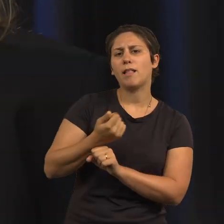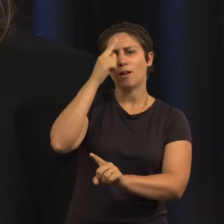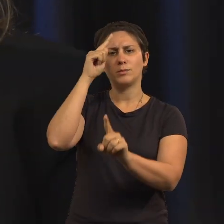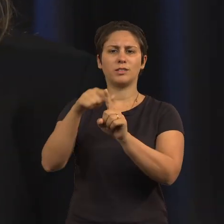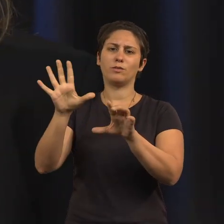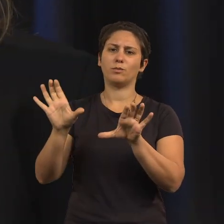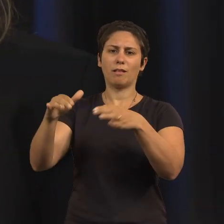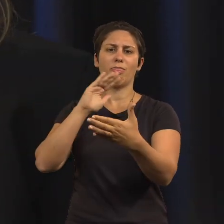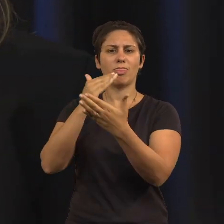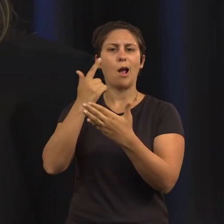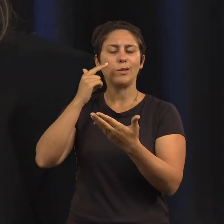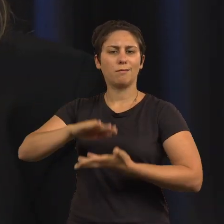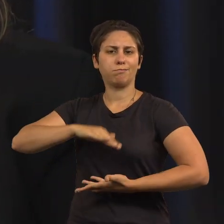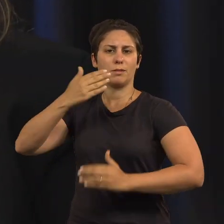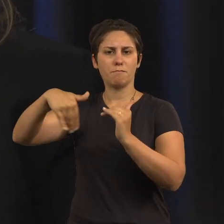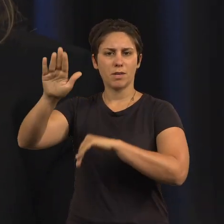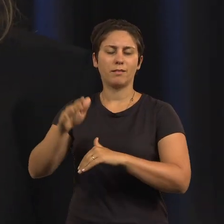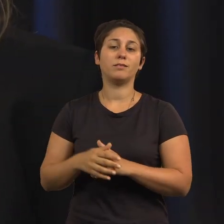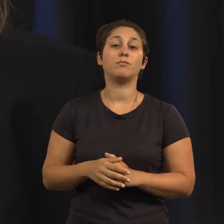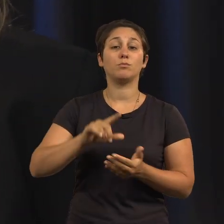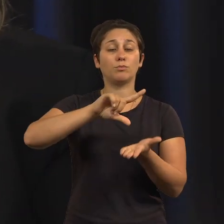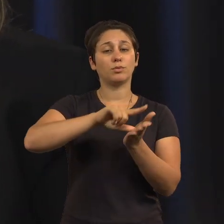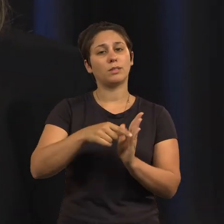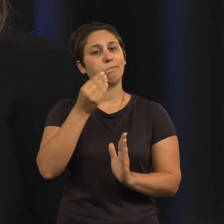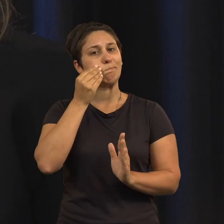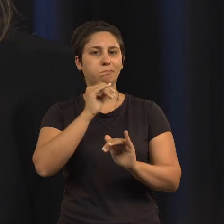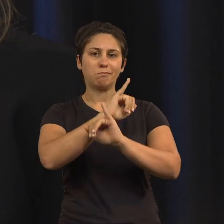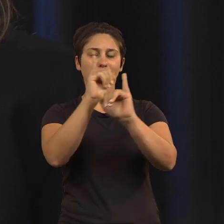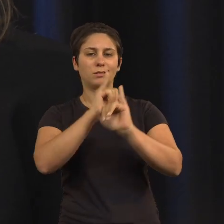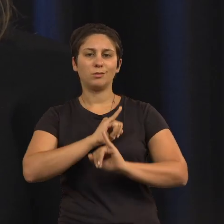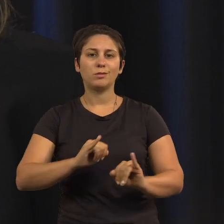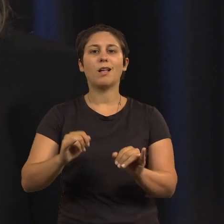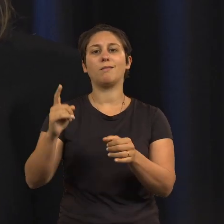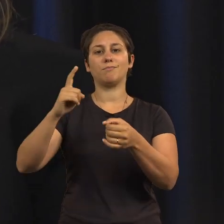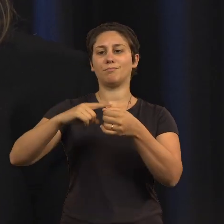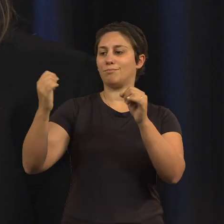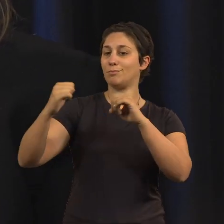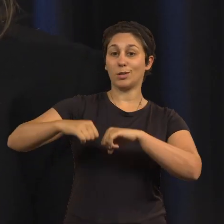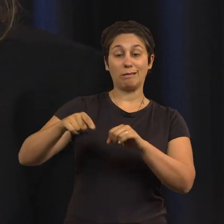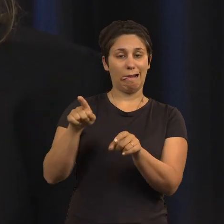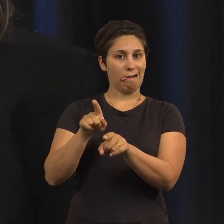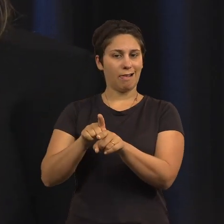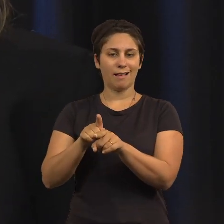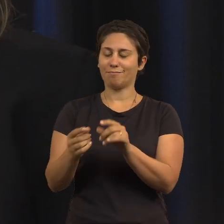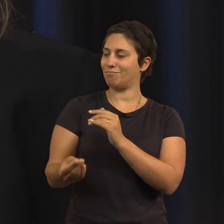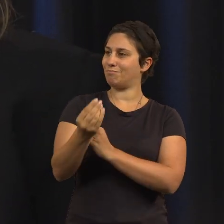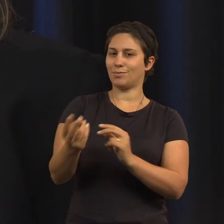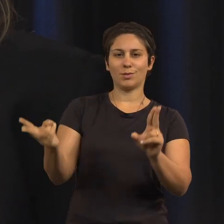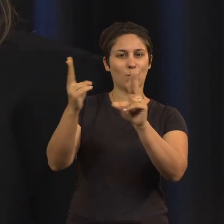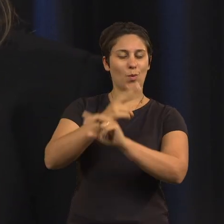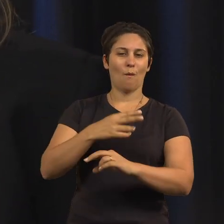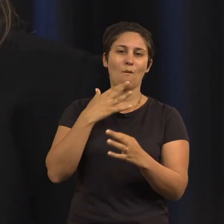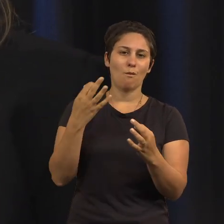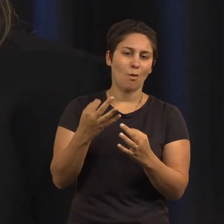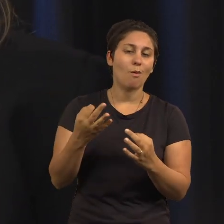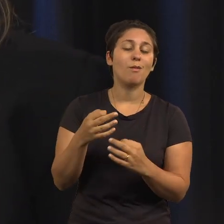É um projeto internacional e esta parceria, este protocolo, foi bastante inovadora e está a ser,